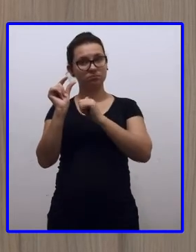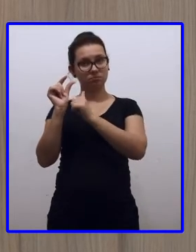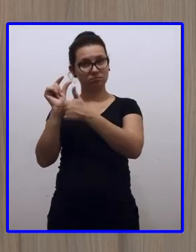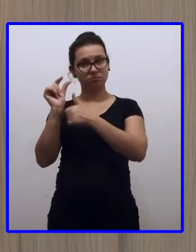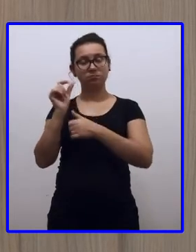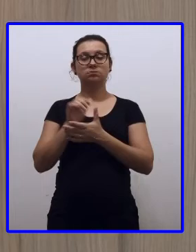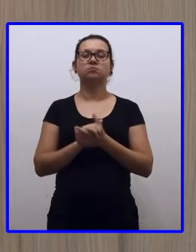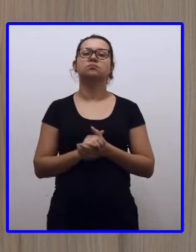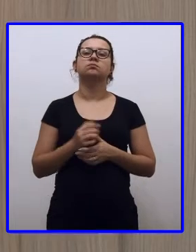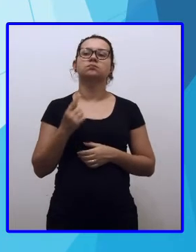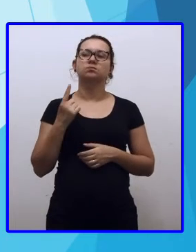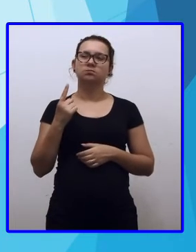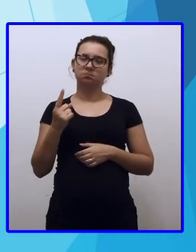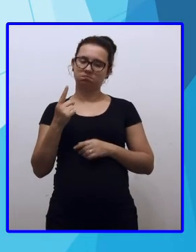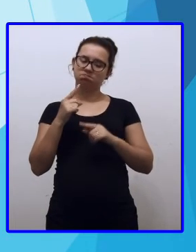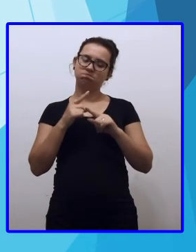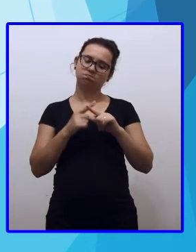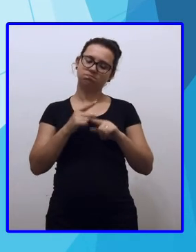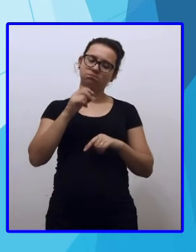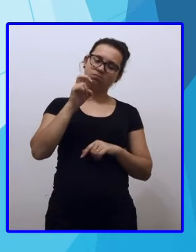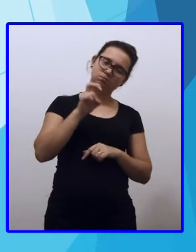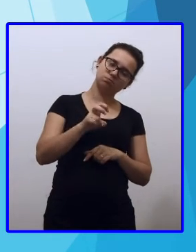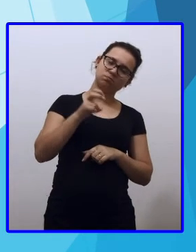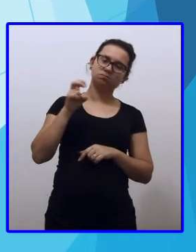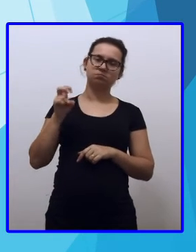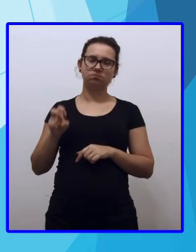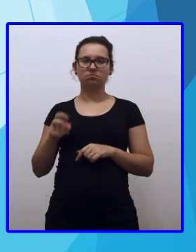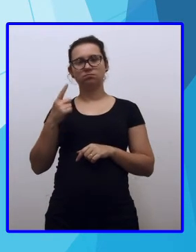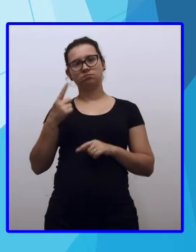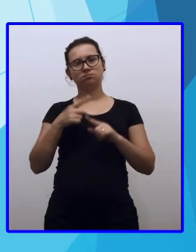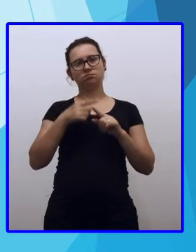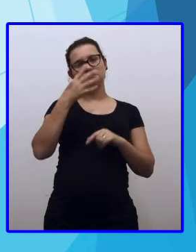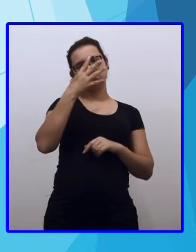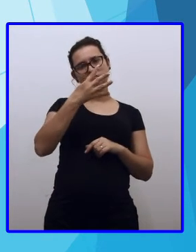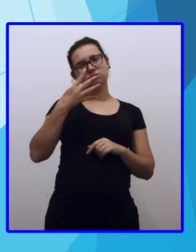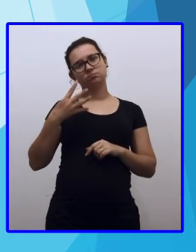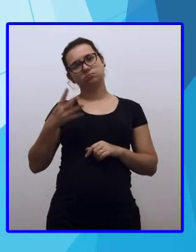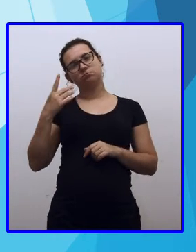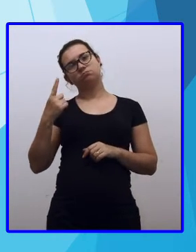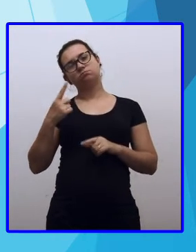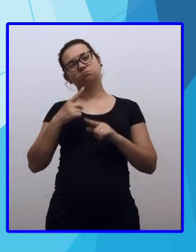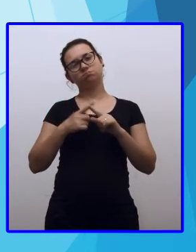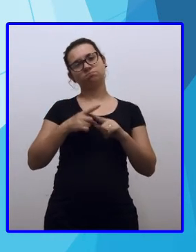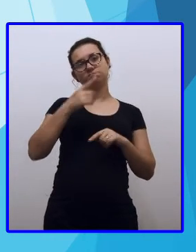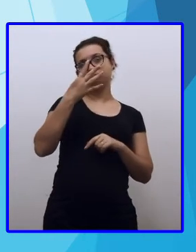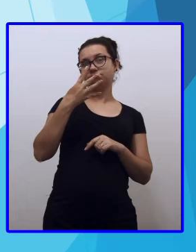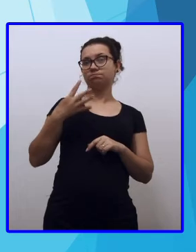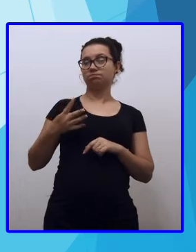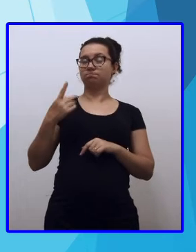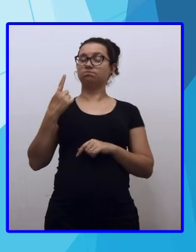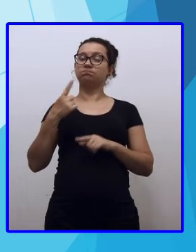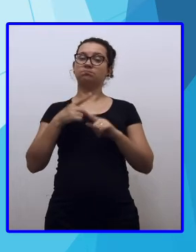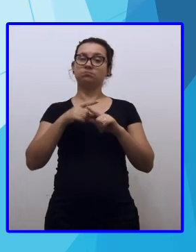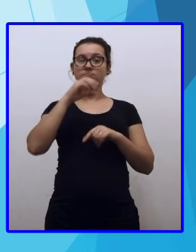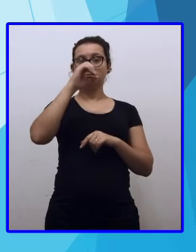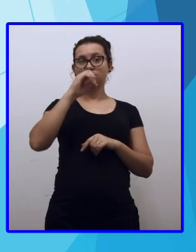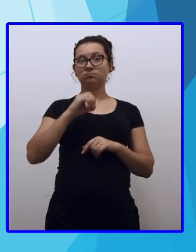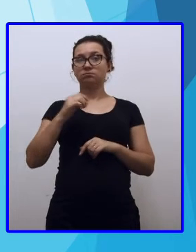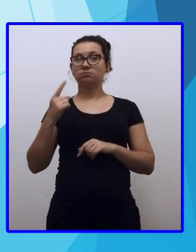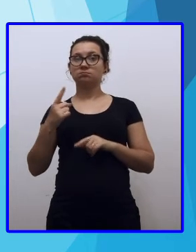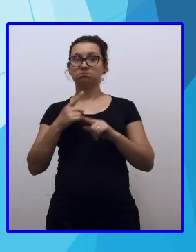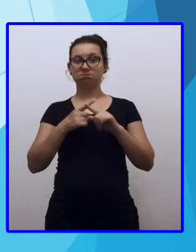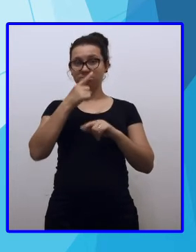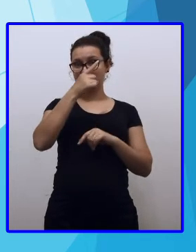Uma vez cinco, cinco. Uma vez quatro, quatro. Uma vez quatro, quatro. Uma vez zero, zero. Uma vez um, um.